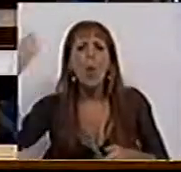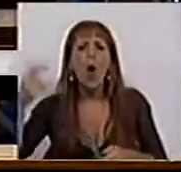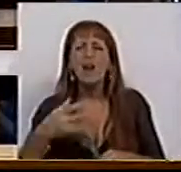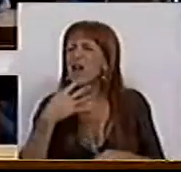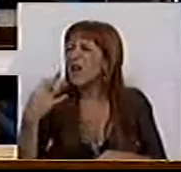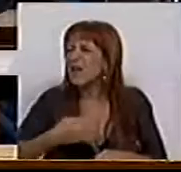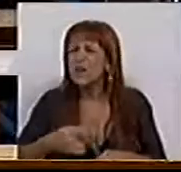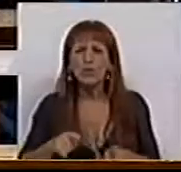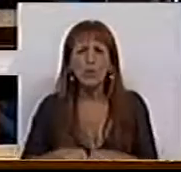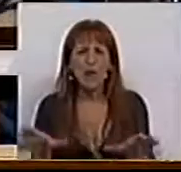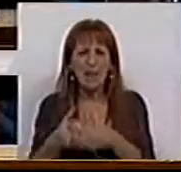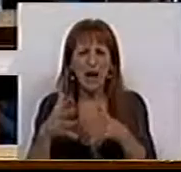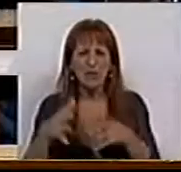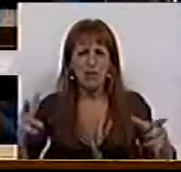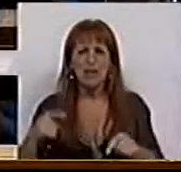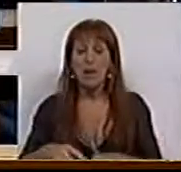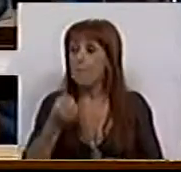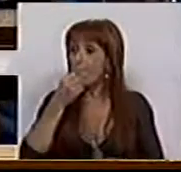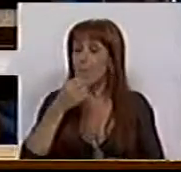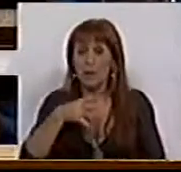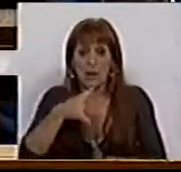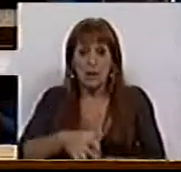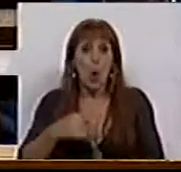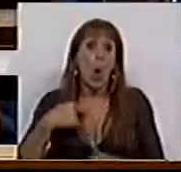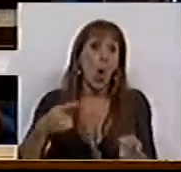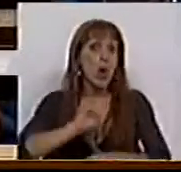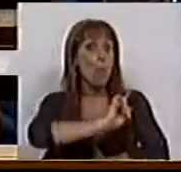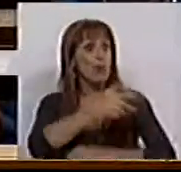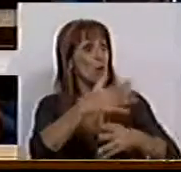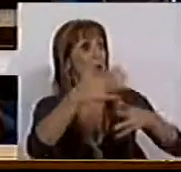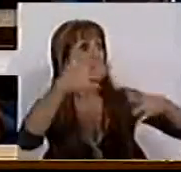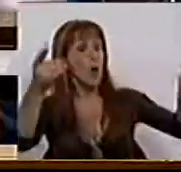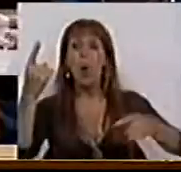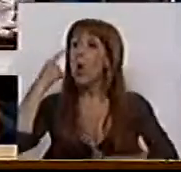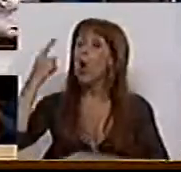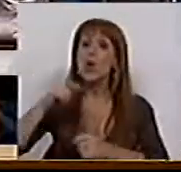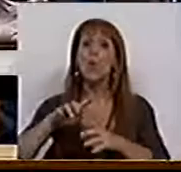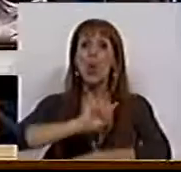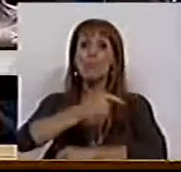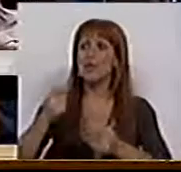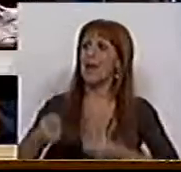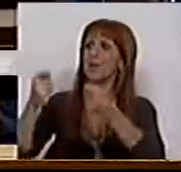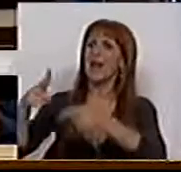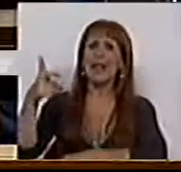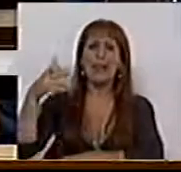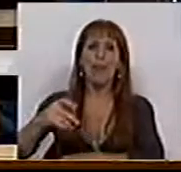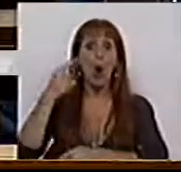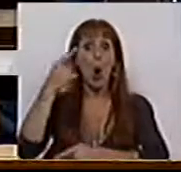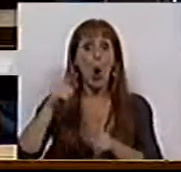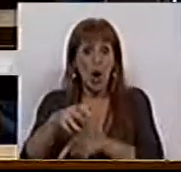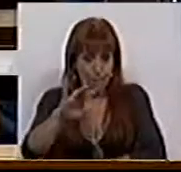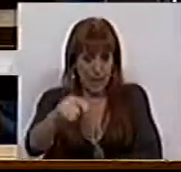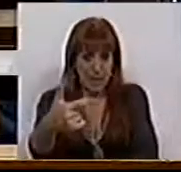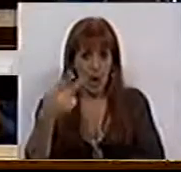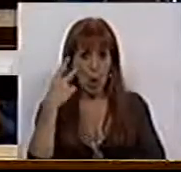credibilidade que as bancadas da maioria tivessem para dizer, olhem o potencial de crescimento, olhem o potencial de investimento na TAP, olhem para a